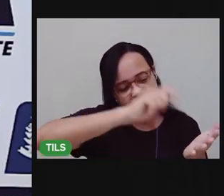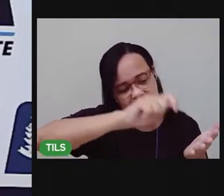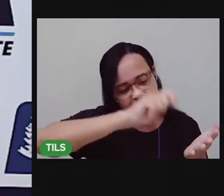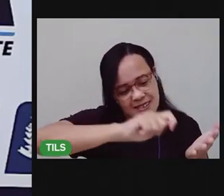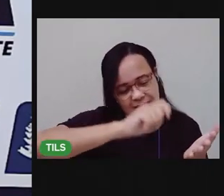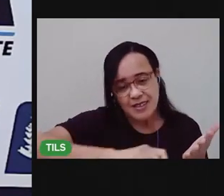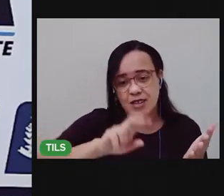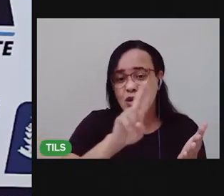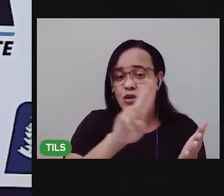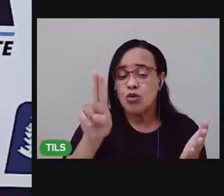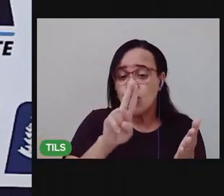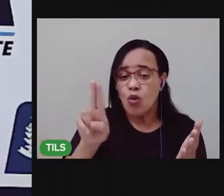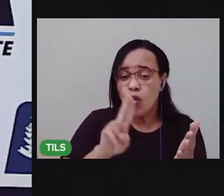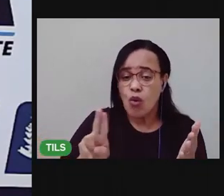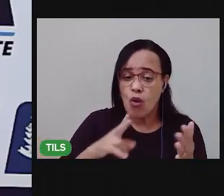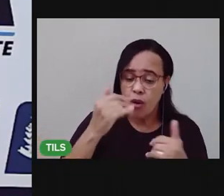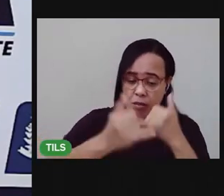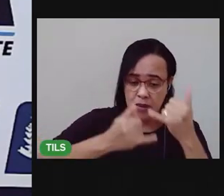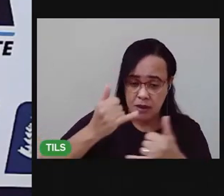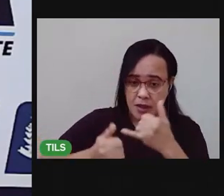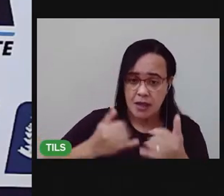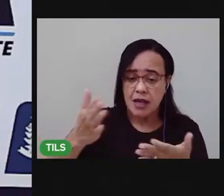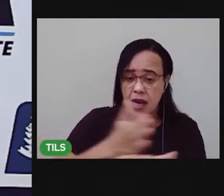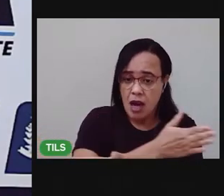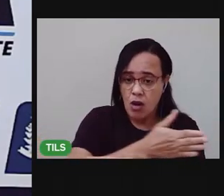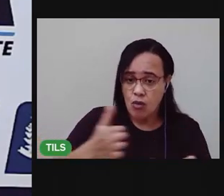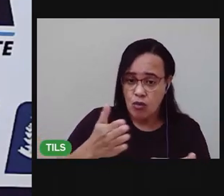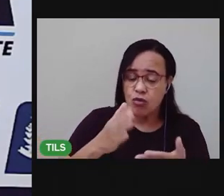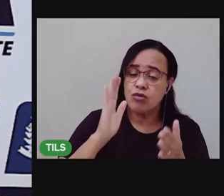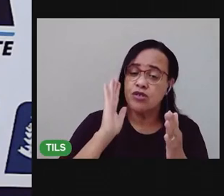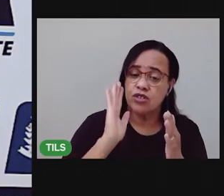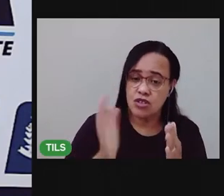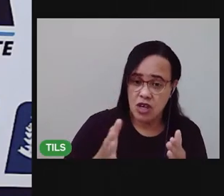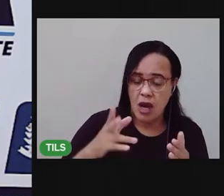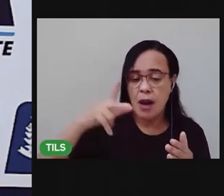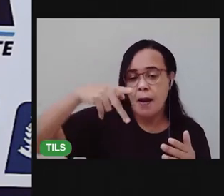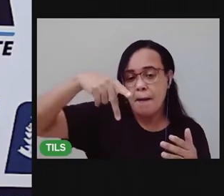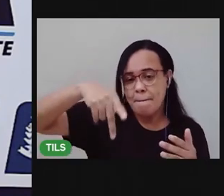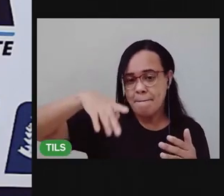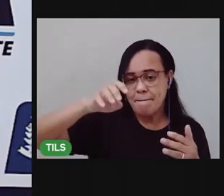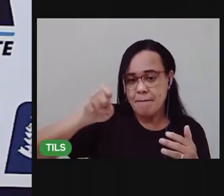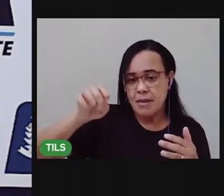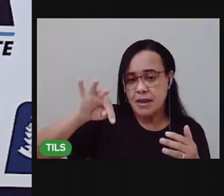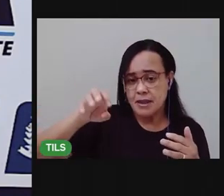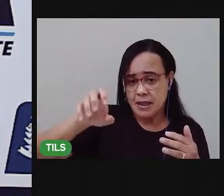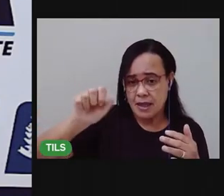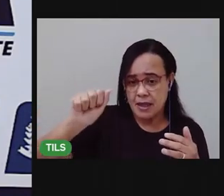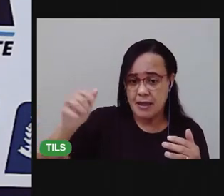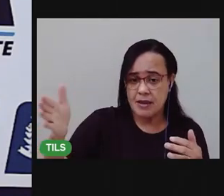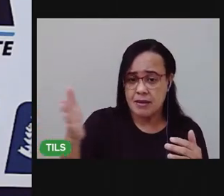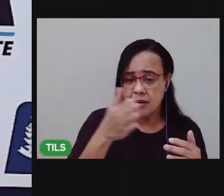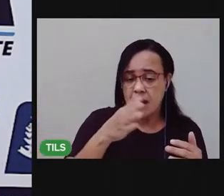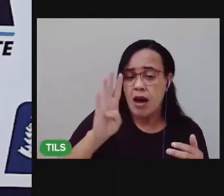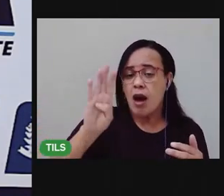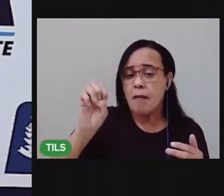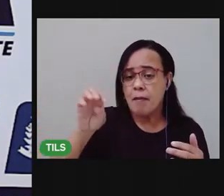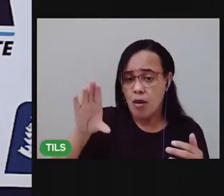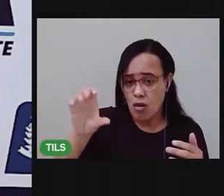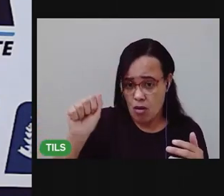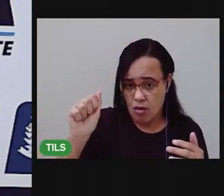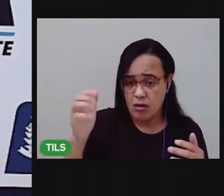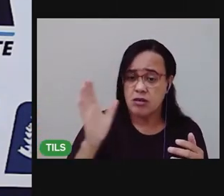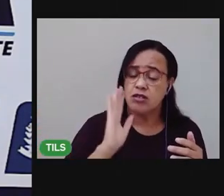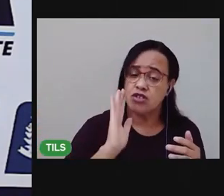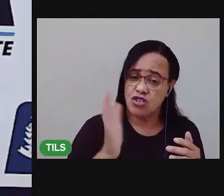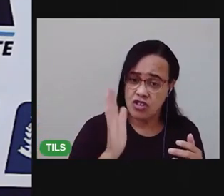peteca, bola. Você percebeu que quando a gente fala o nome desses brinquedos. Quando a gente